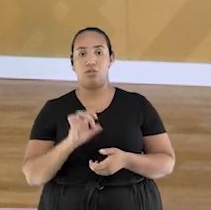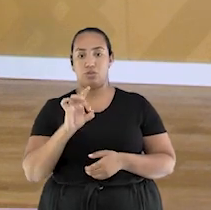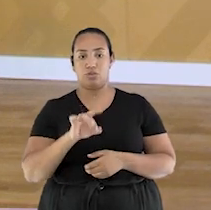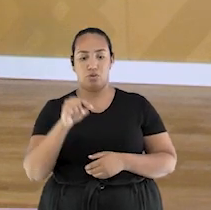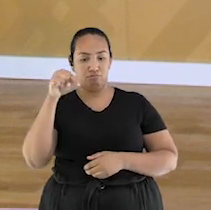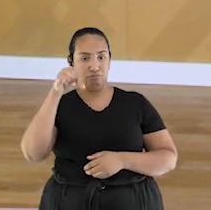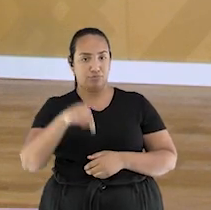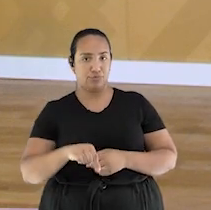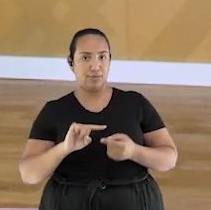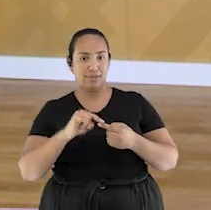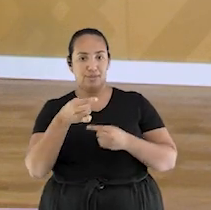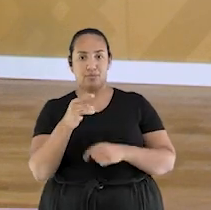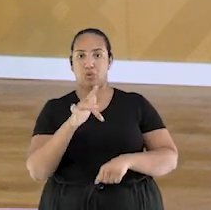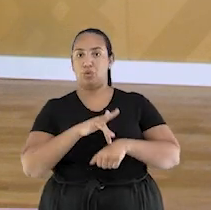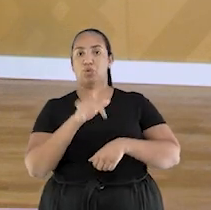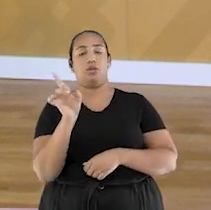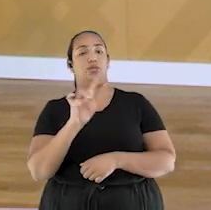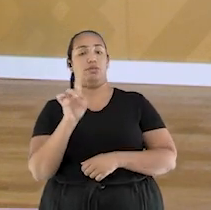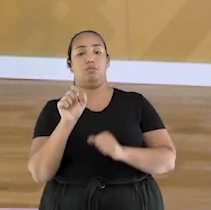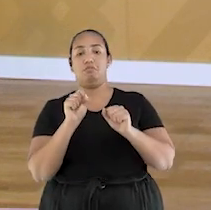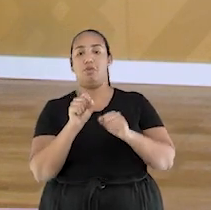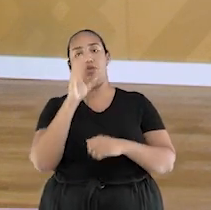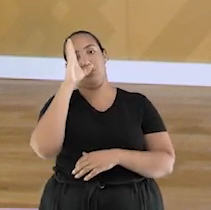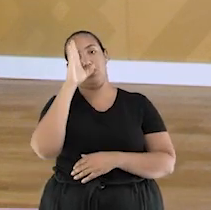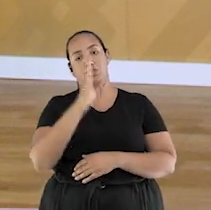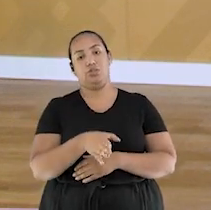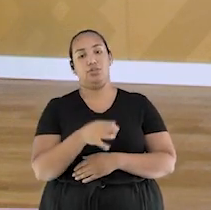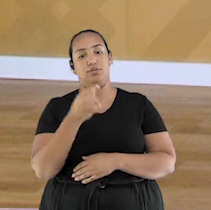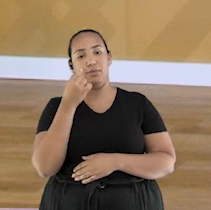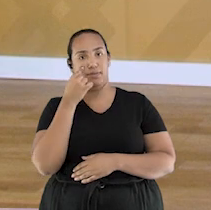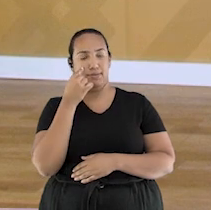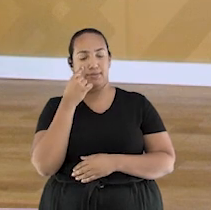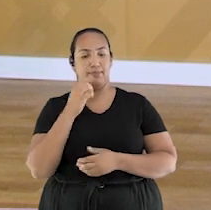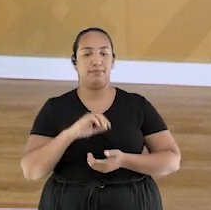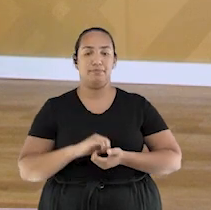e tocar, você pode ir direto, ó.